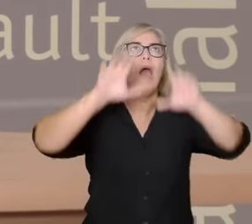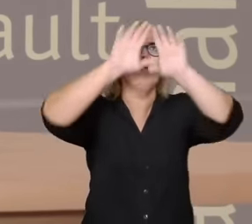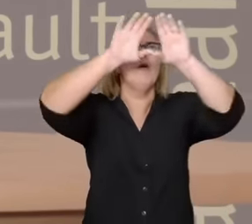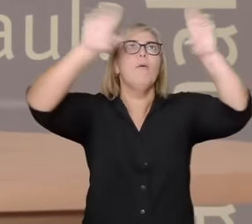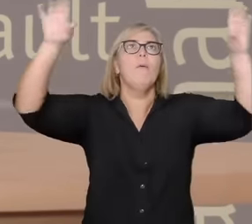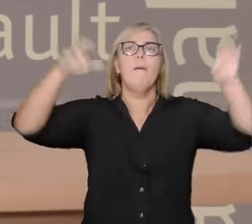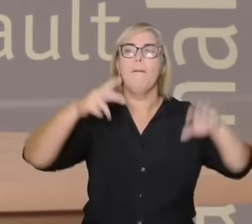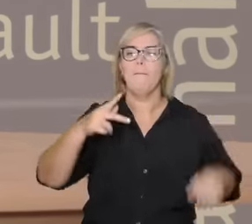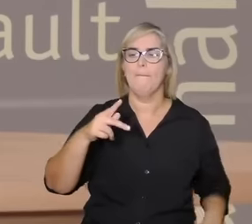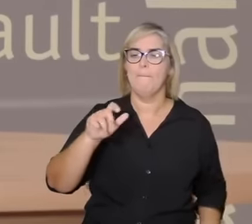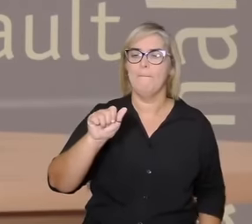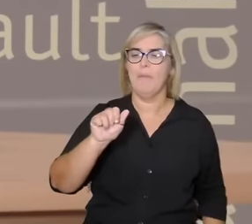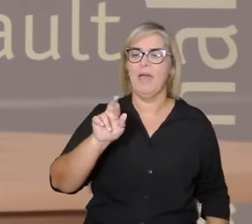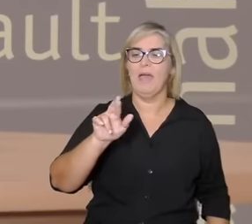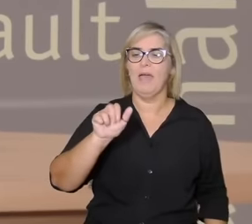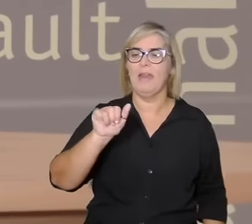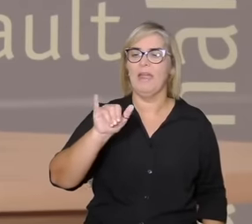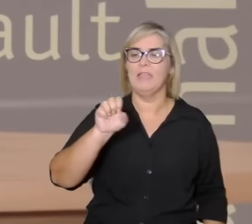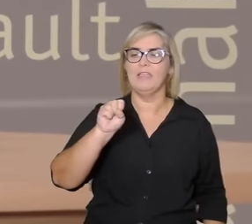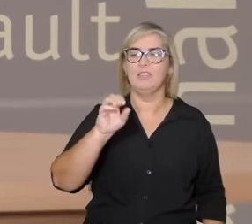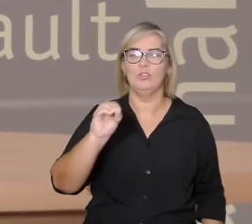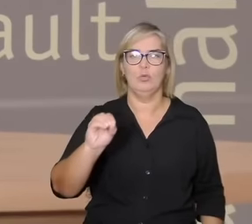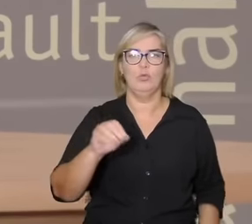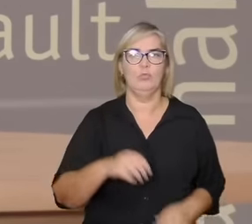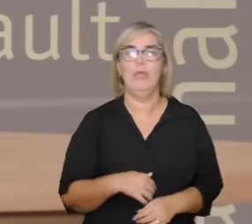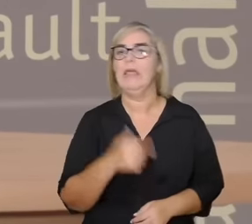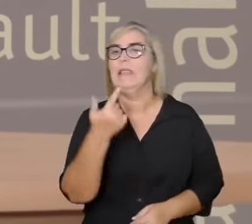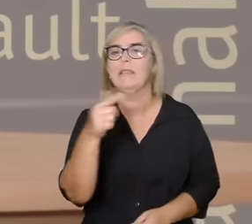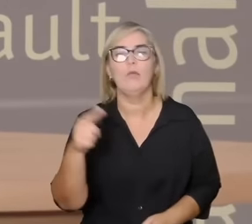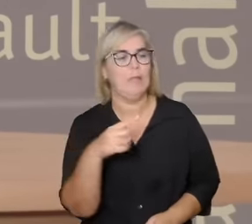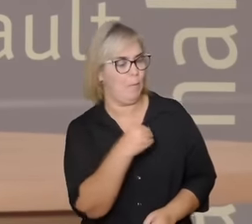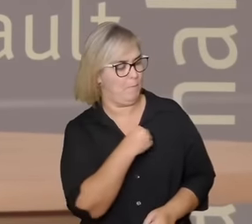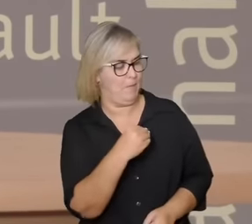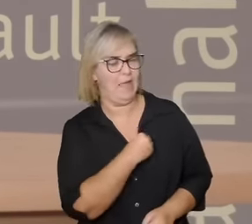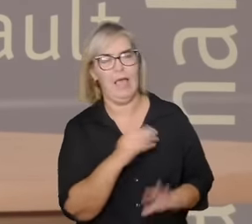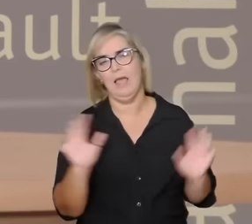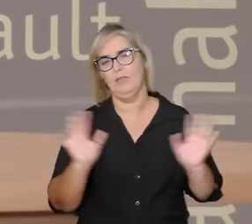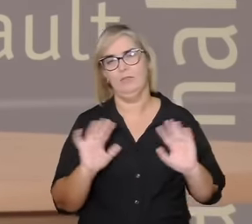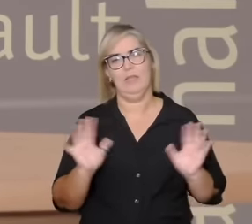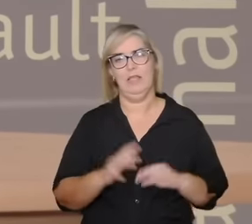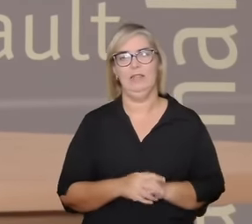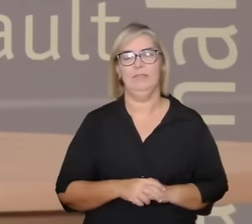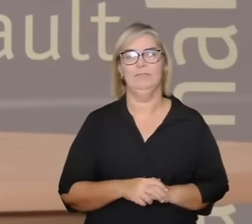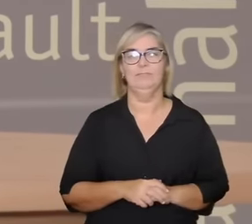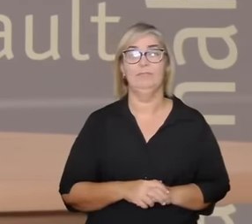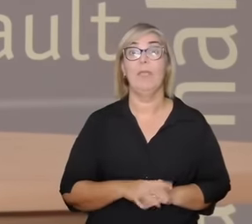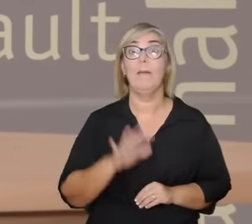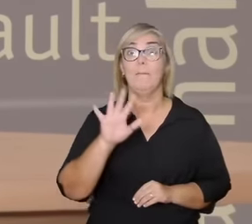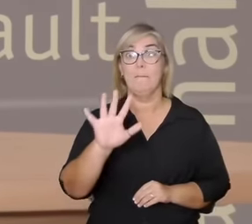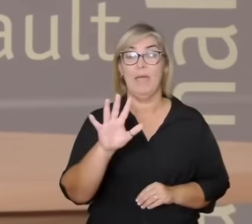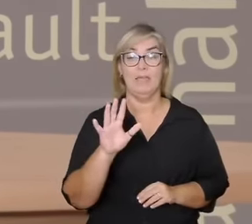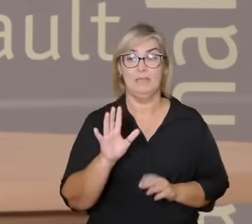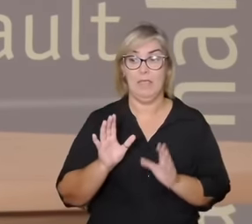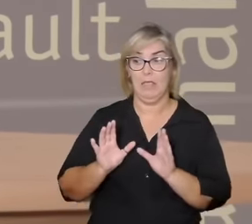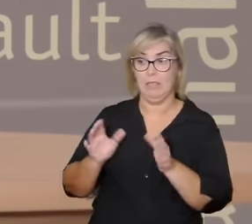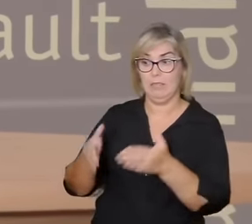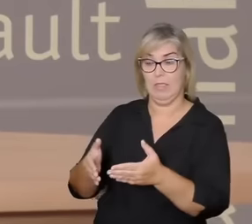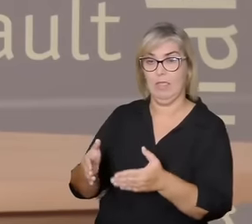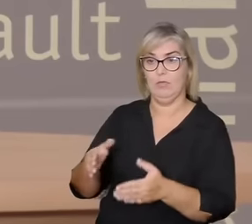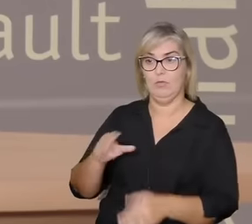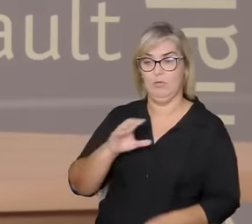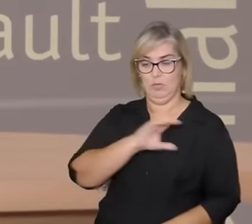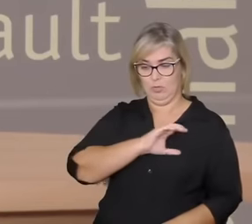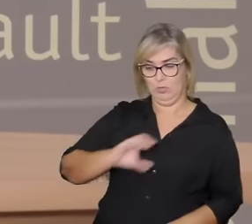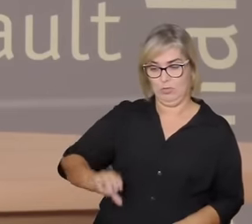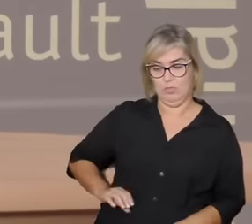porque o pecado original ele instala uma dívida quase impagável na tradição cristã essa dívida é paga